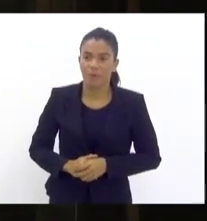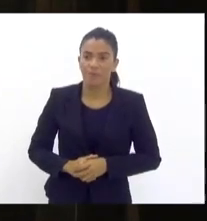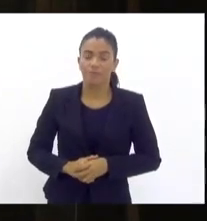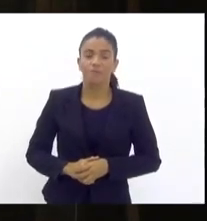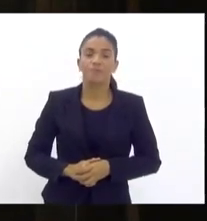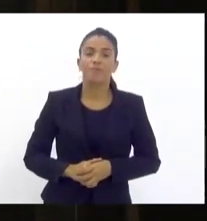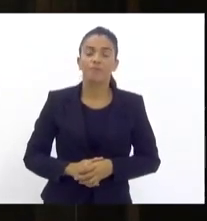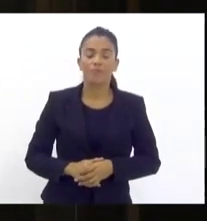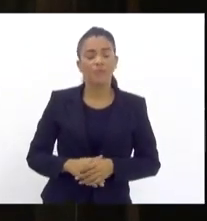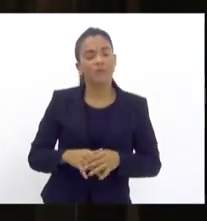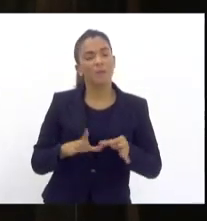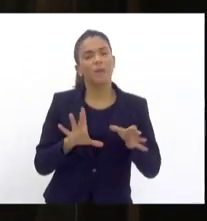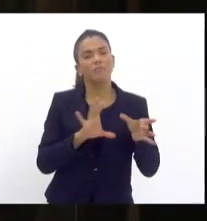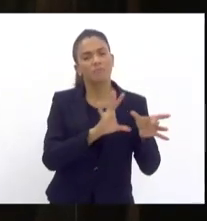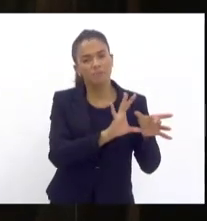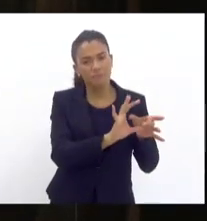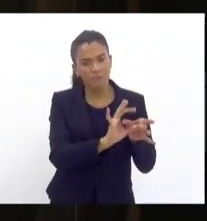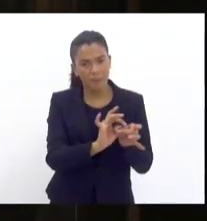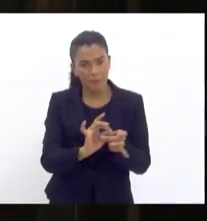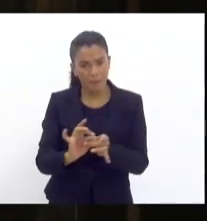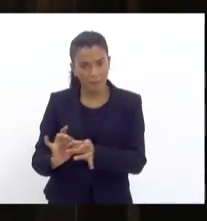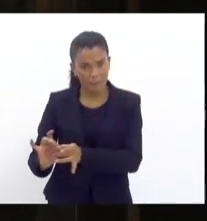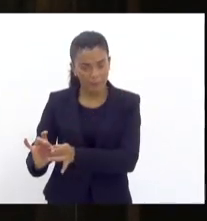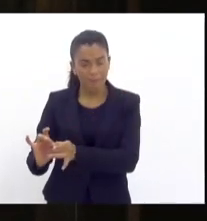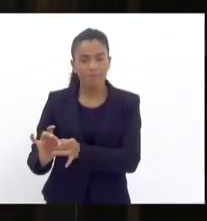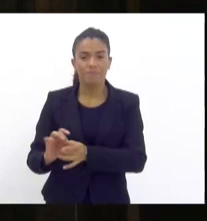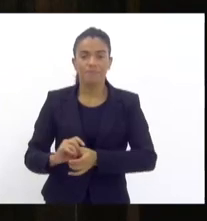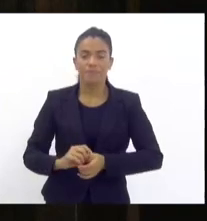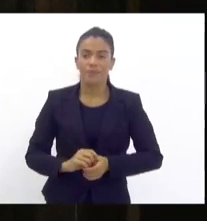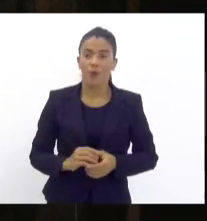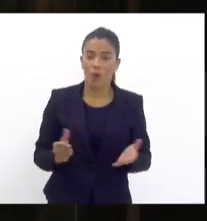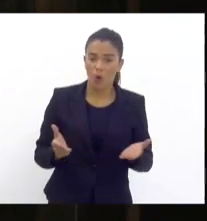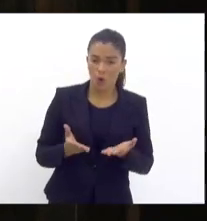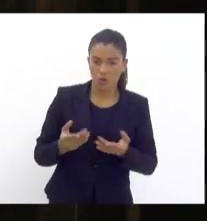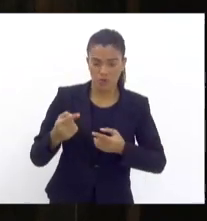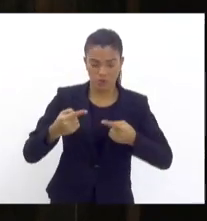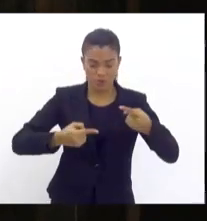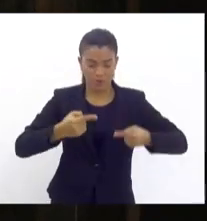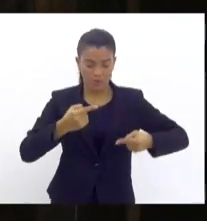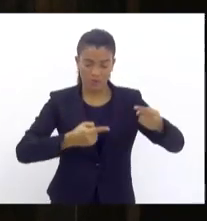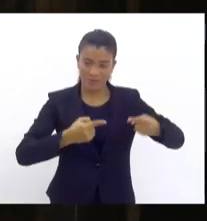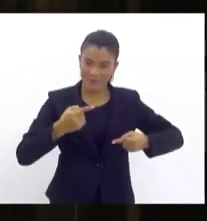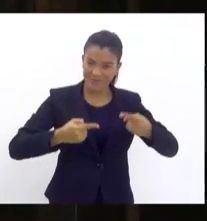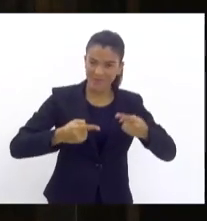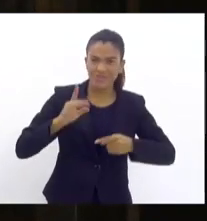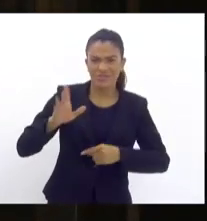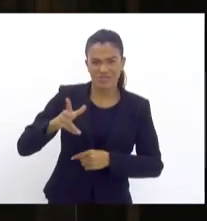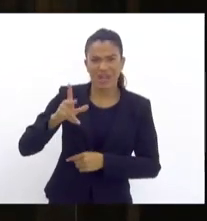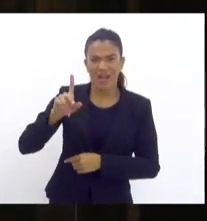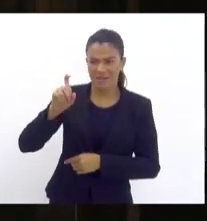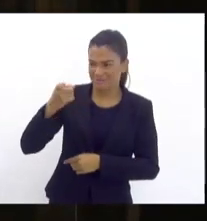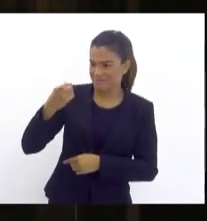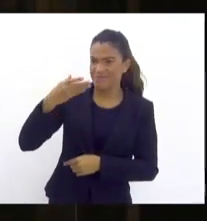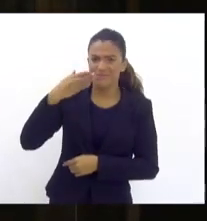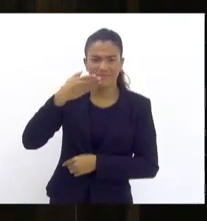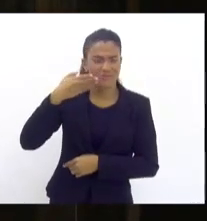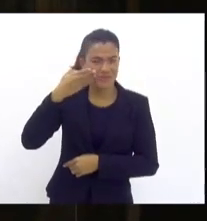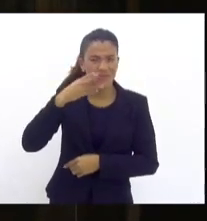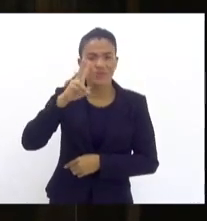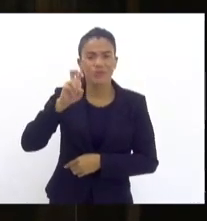Contestabilizando também hoje o debate, já foi falado aqui de